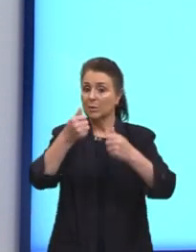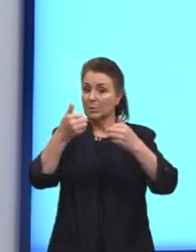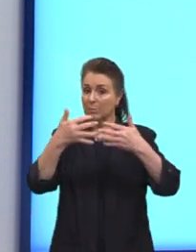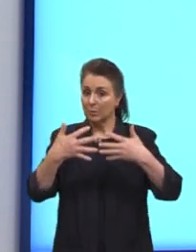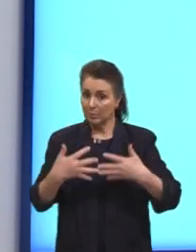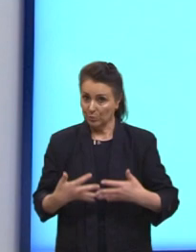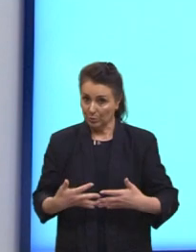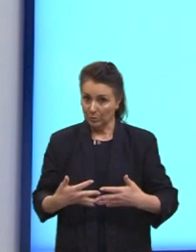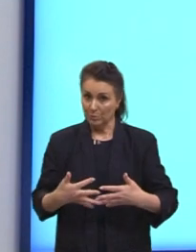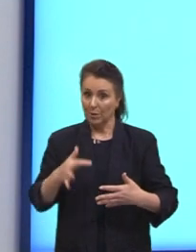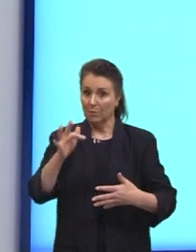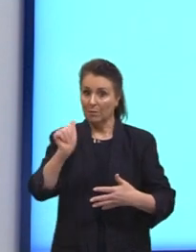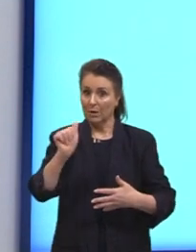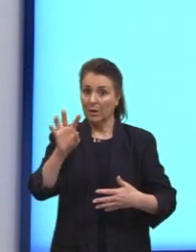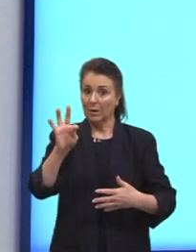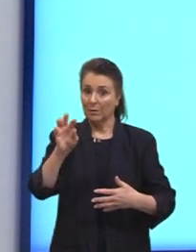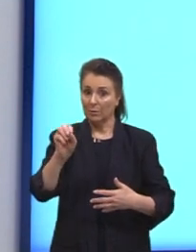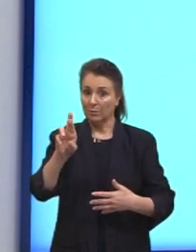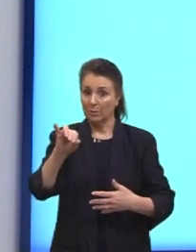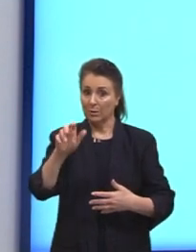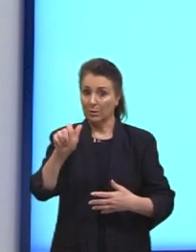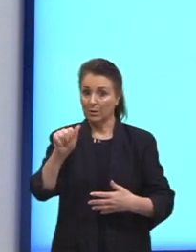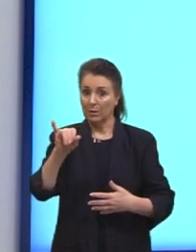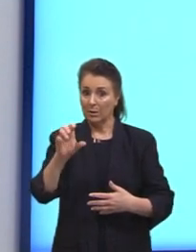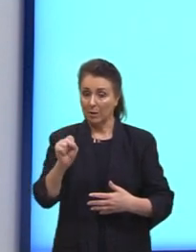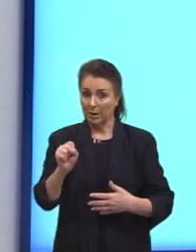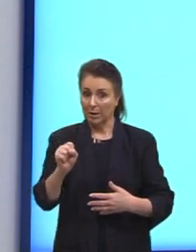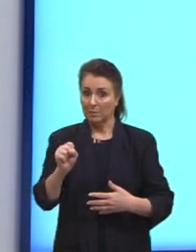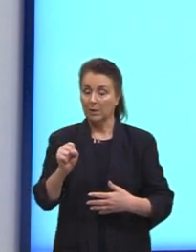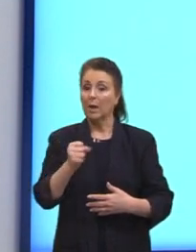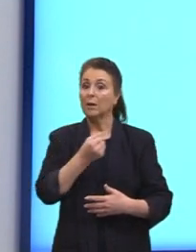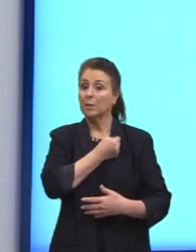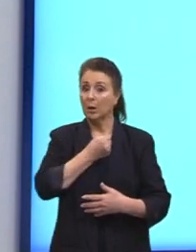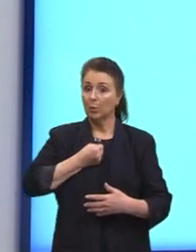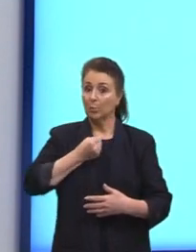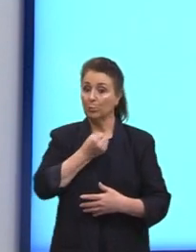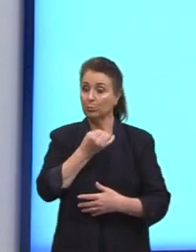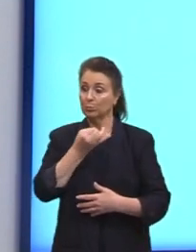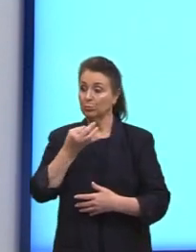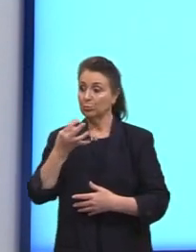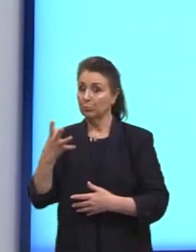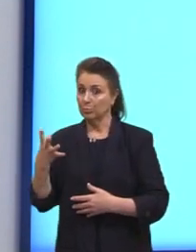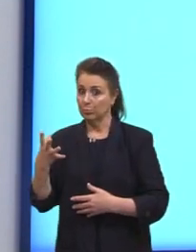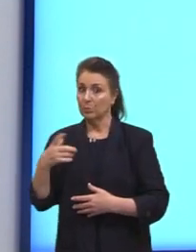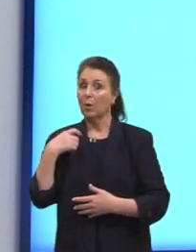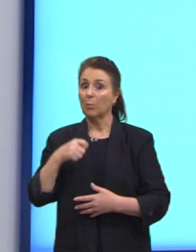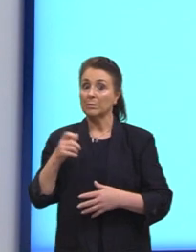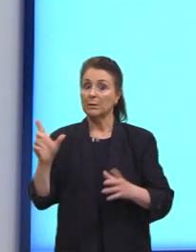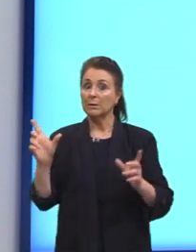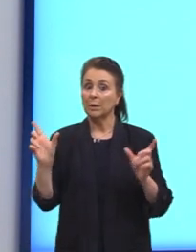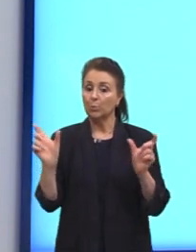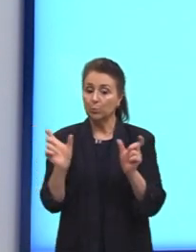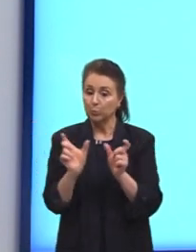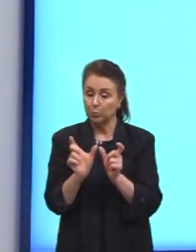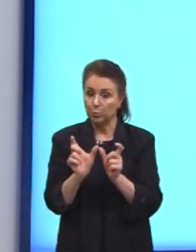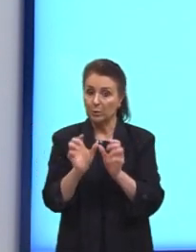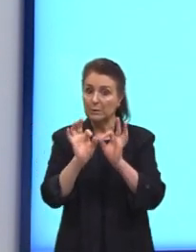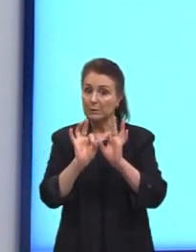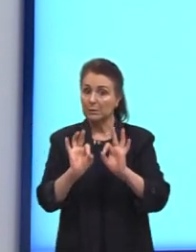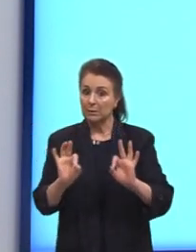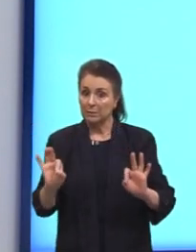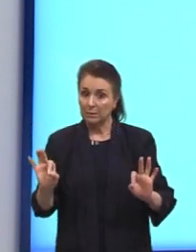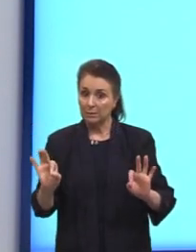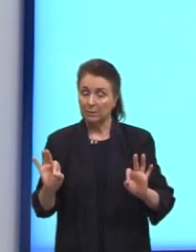os fatoriais costumam dar valores grandes, Então, nós buscamos simplificar. Uma das formas de